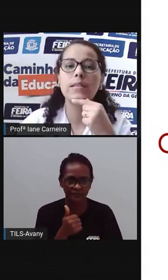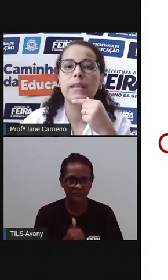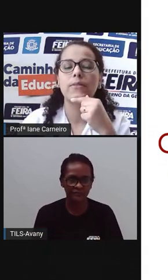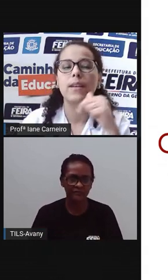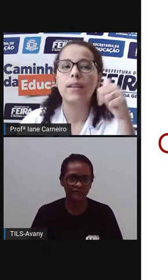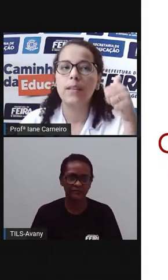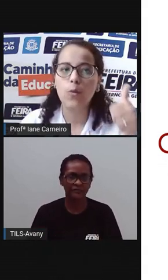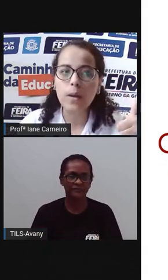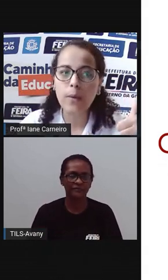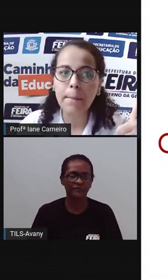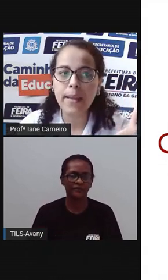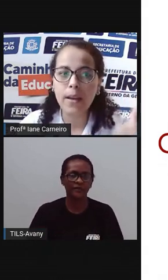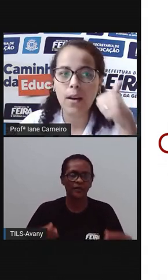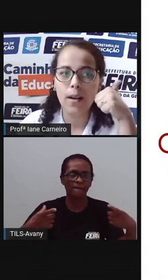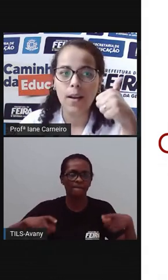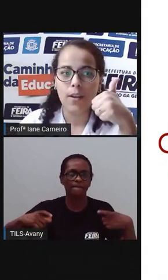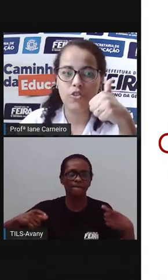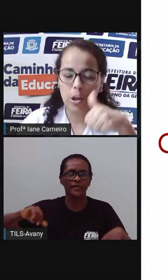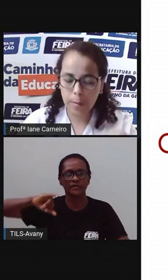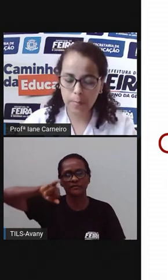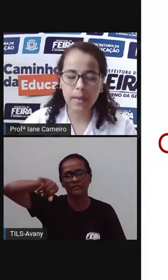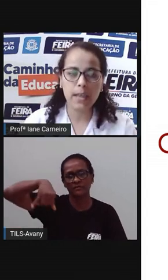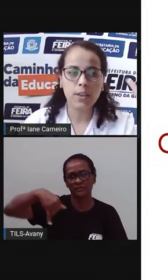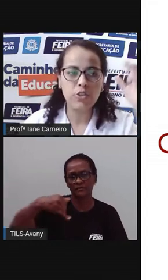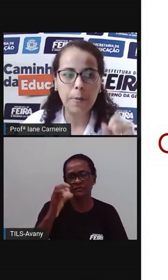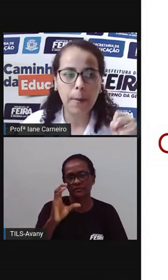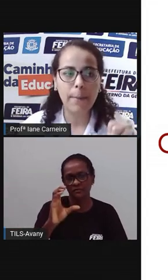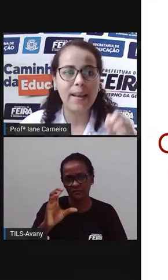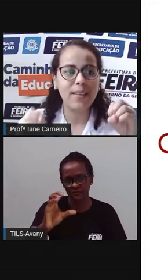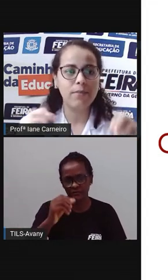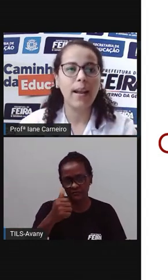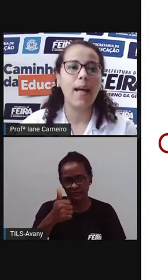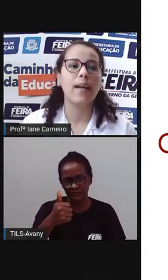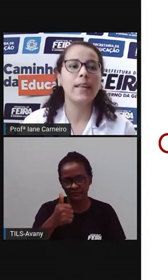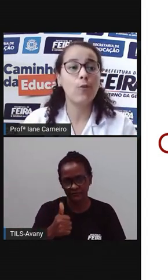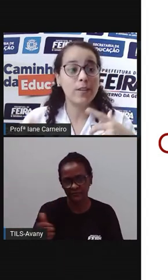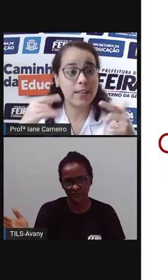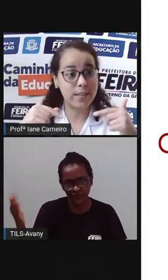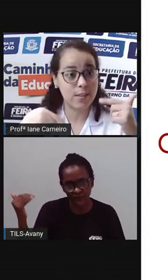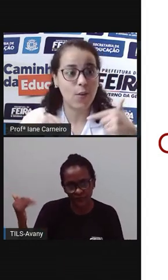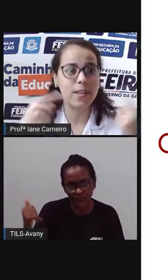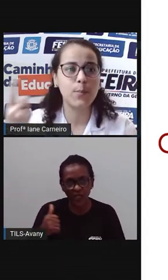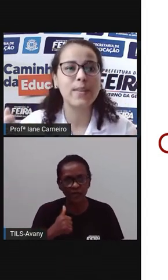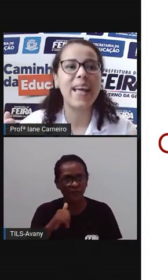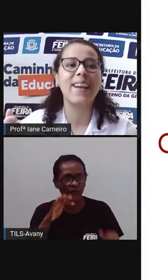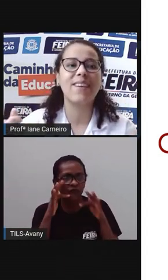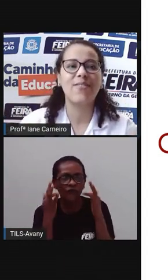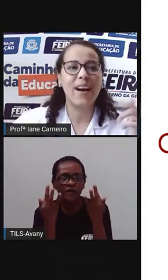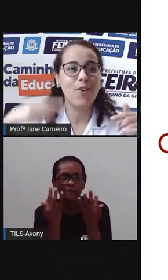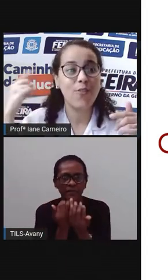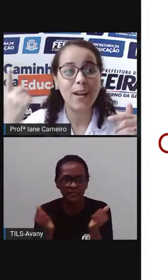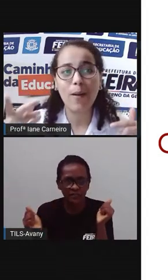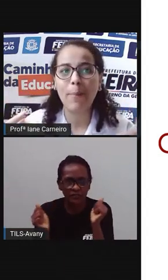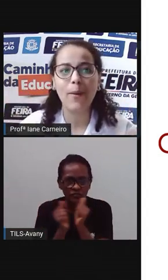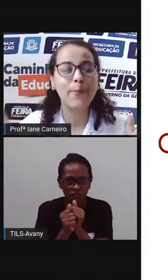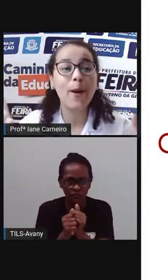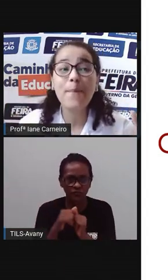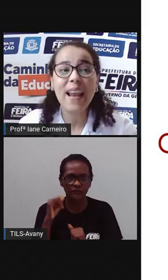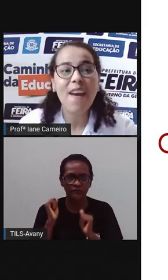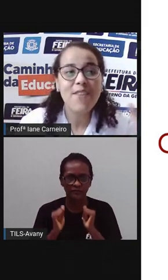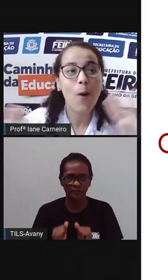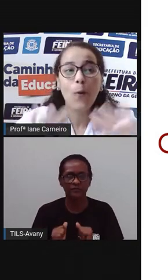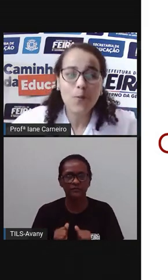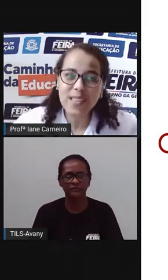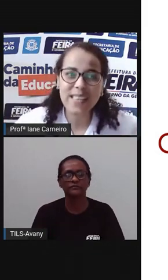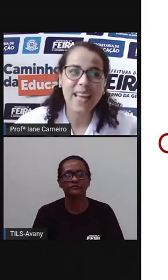Jardim Cruzeiro. Então, quando abrir, chama a mamãe, chama o papai e vai lá. E quando as escolas puderem levar, eu falo com a PROA. PROA,